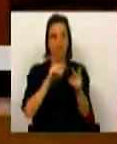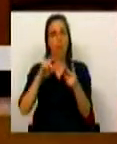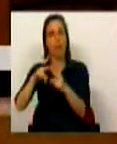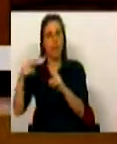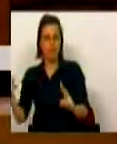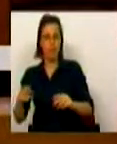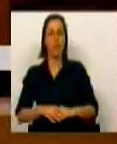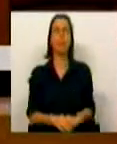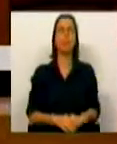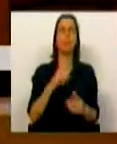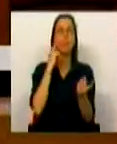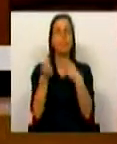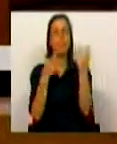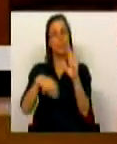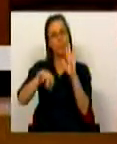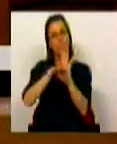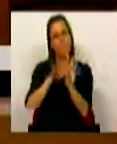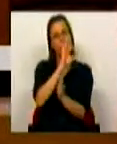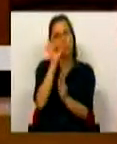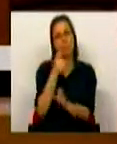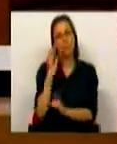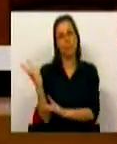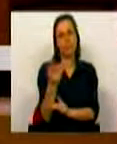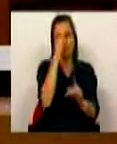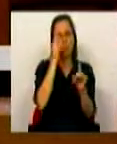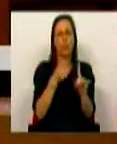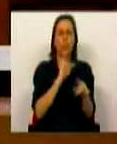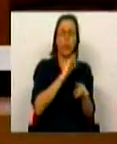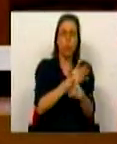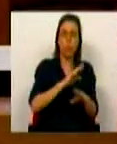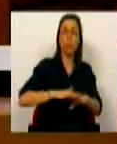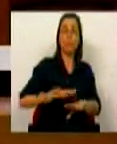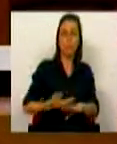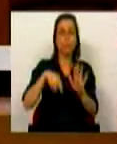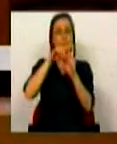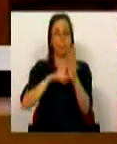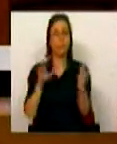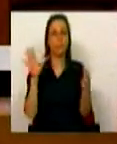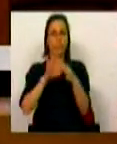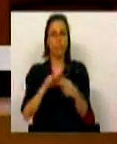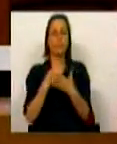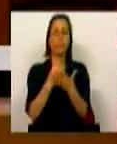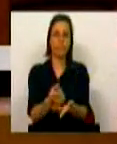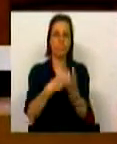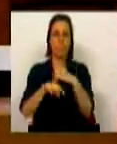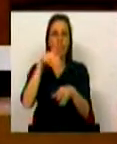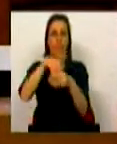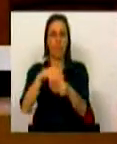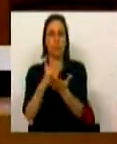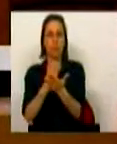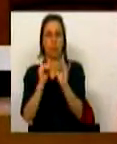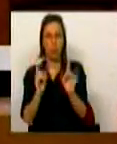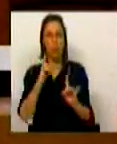Autarquias. A revisão da Portaria do Rácio de Pessoal não Docente reforçou os critérios de afetação de assistentes operacionais nas escolas,